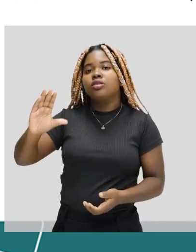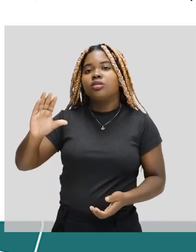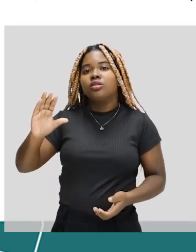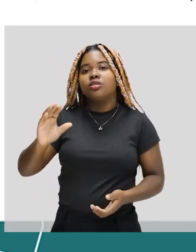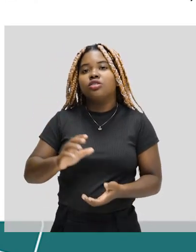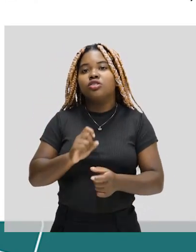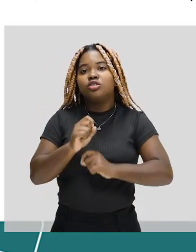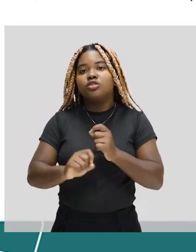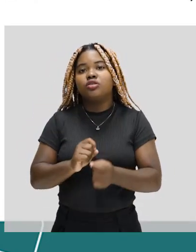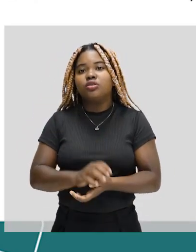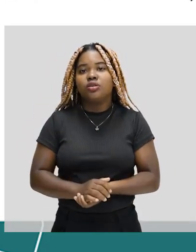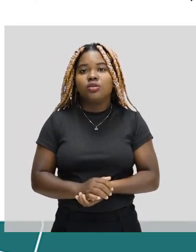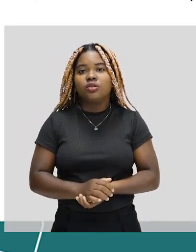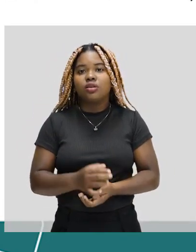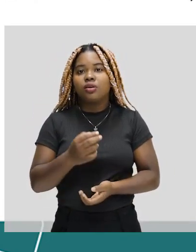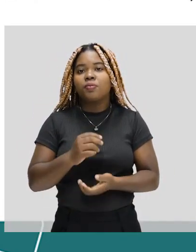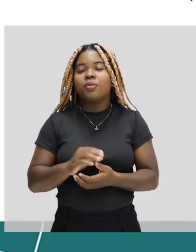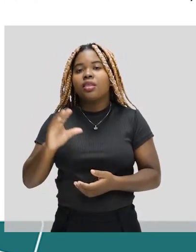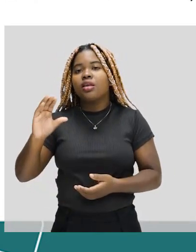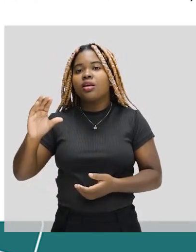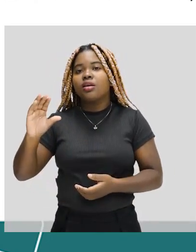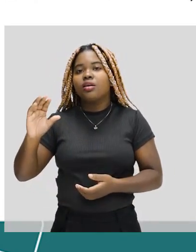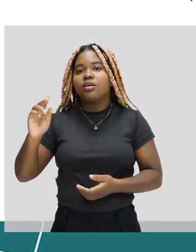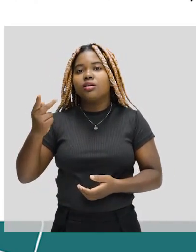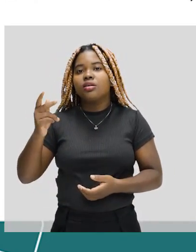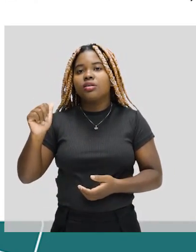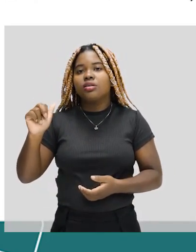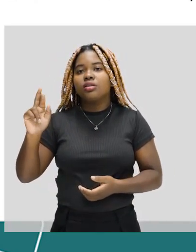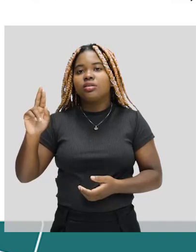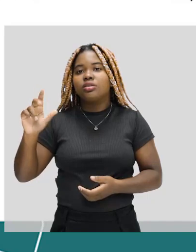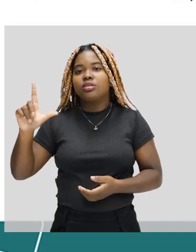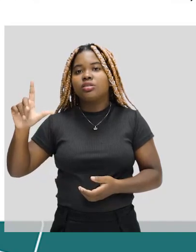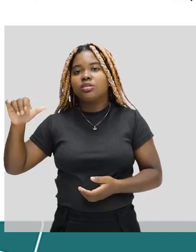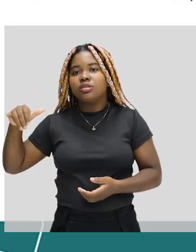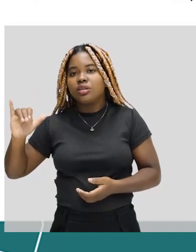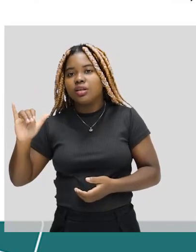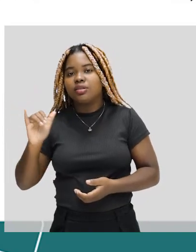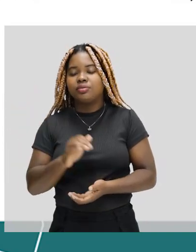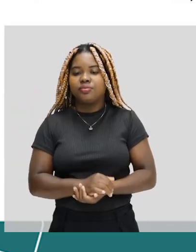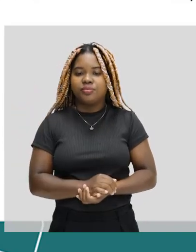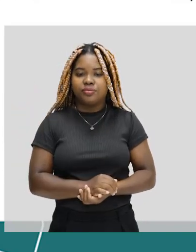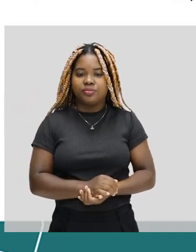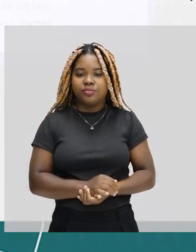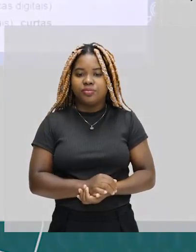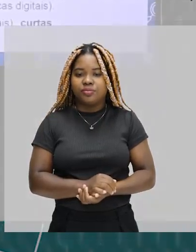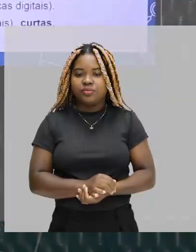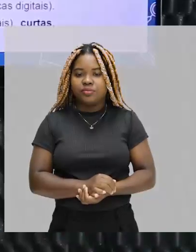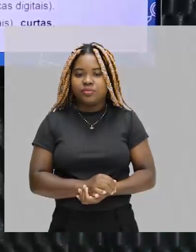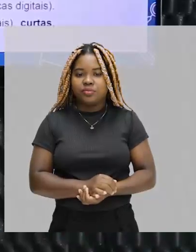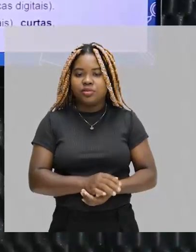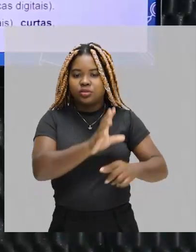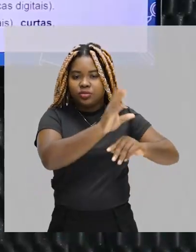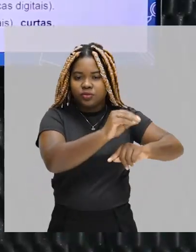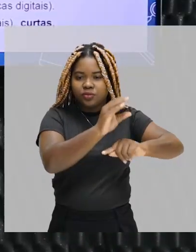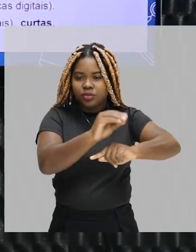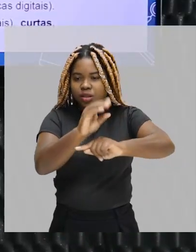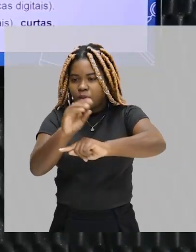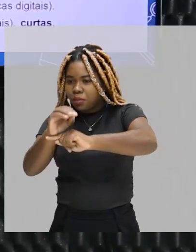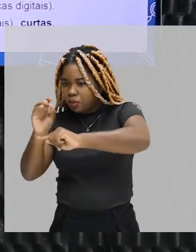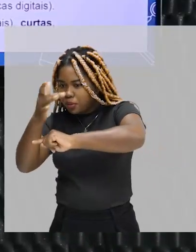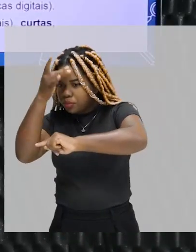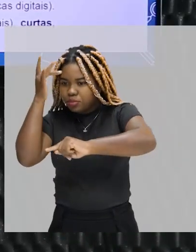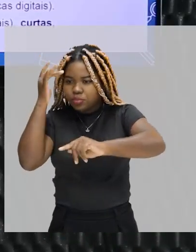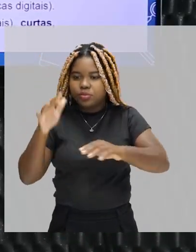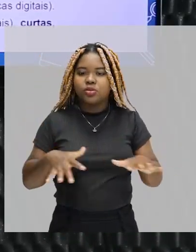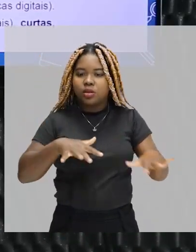ele funcionava com o mesmo sistema do stop motion, só que com pessoas. Por isso que o movimento parece tão quebradinho. Eles são fotografadas, as pessoas, estão